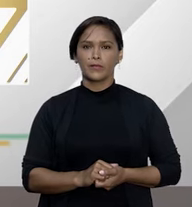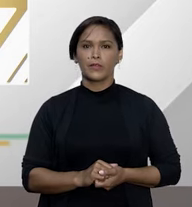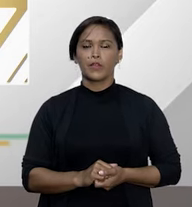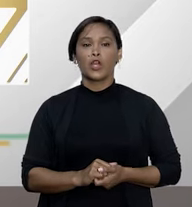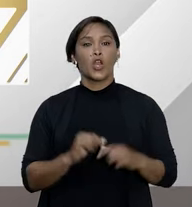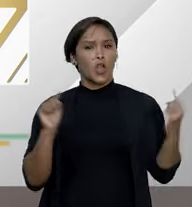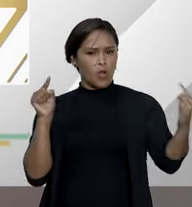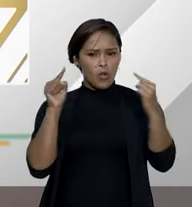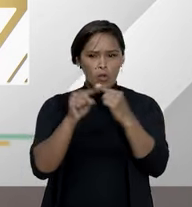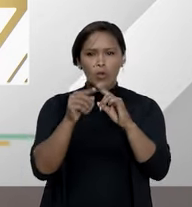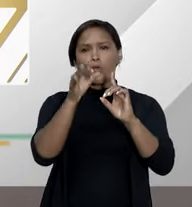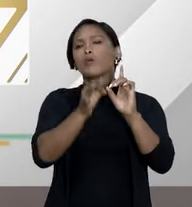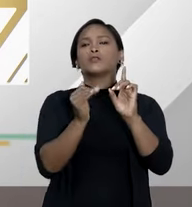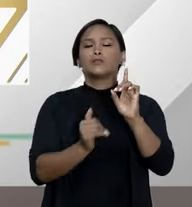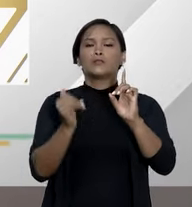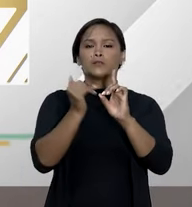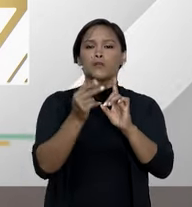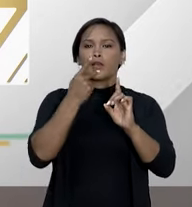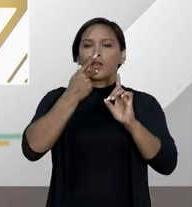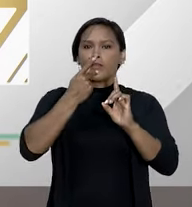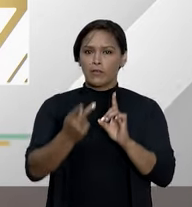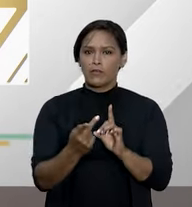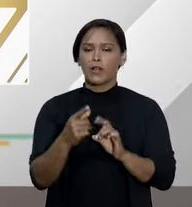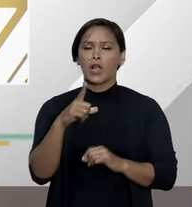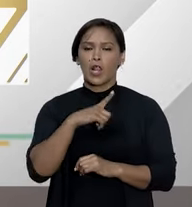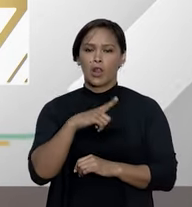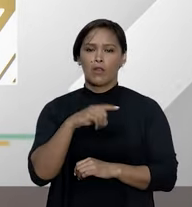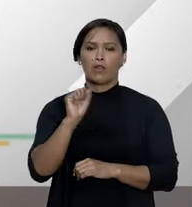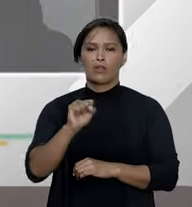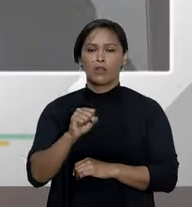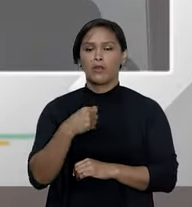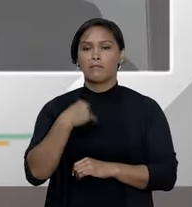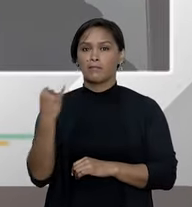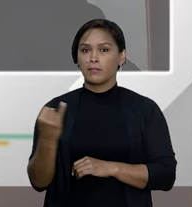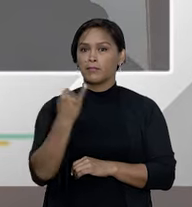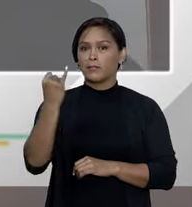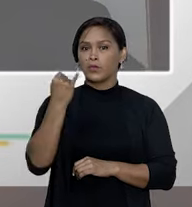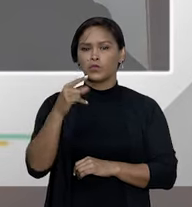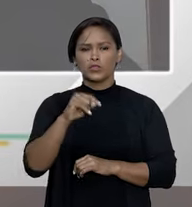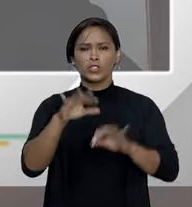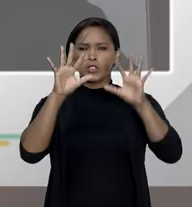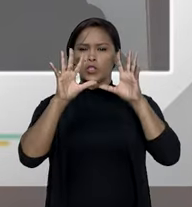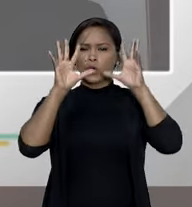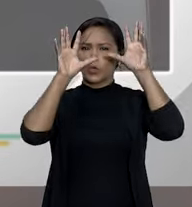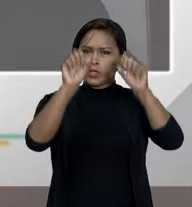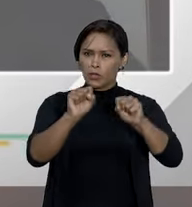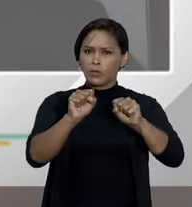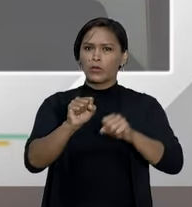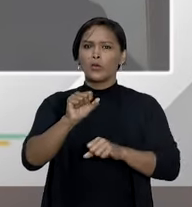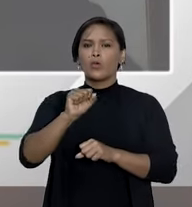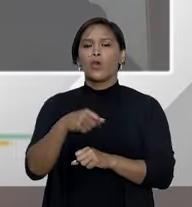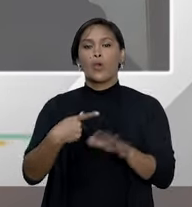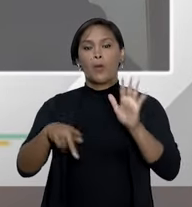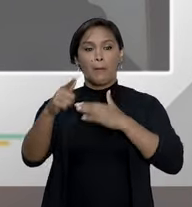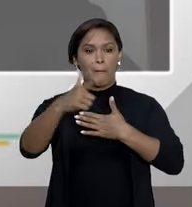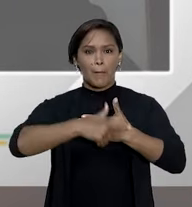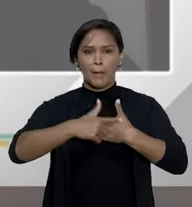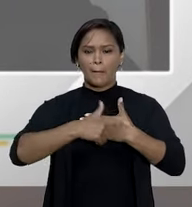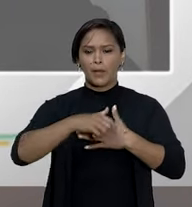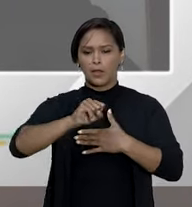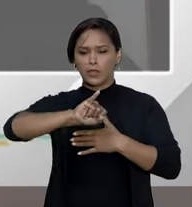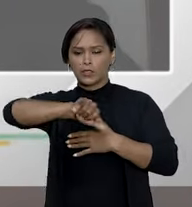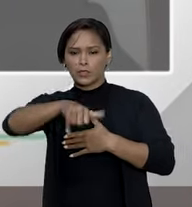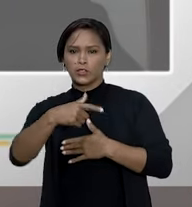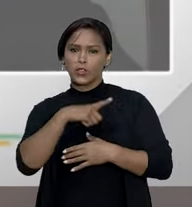Concordo com o o desembargador João Rebouças disse e, Tiago, é muito importante que o tribunal, o papel que o STJ tem